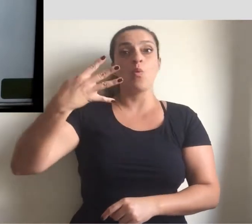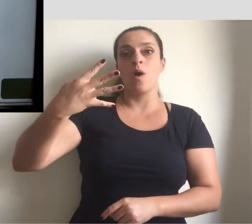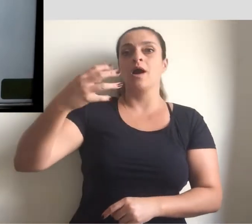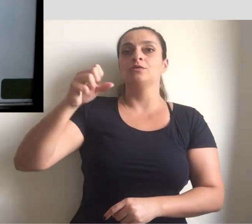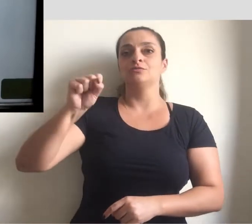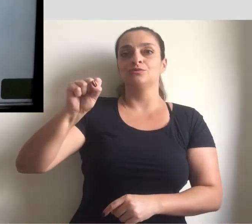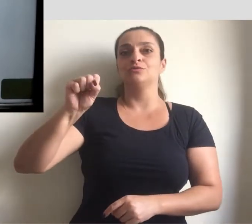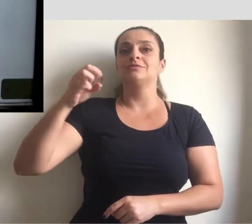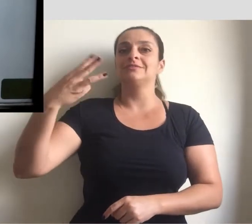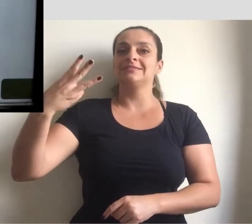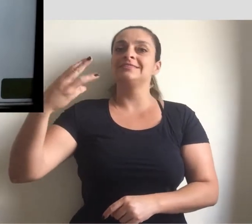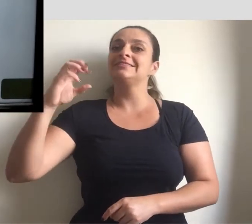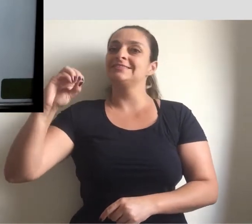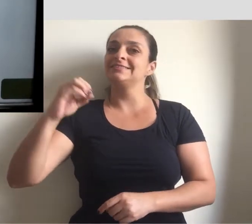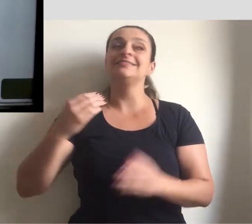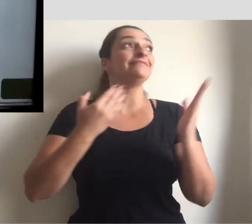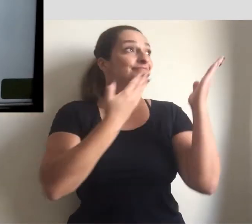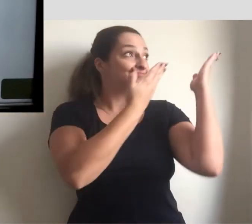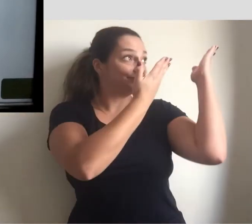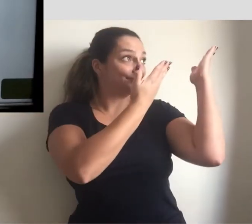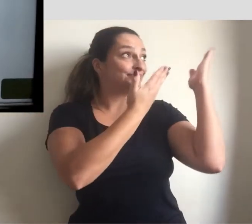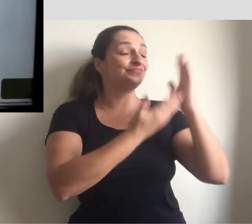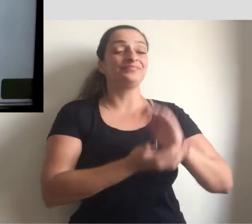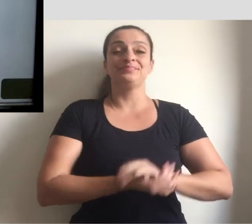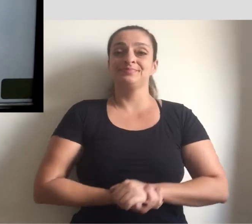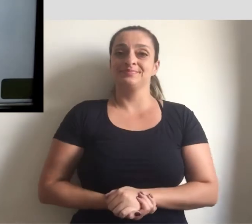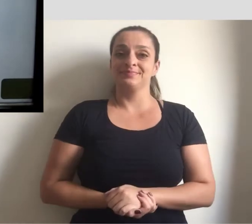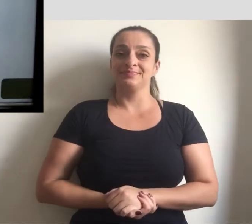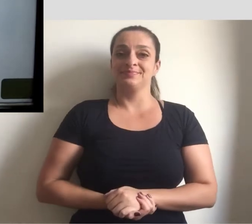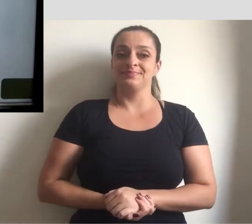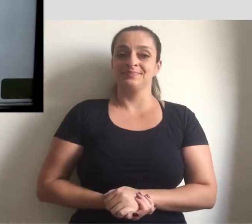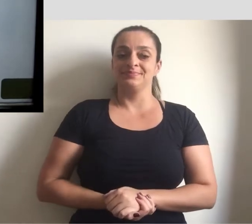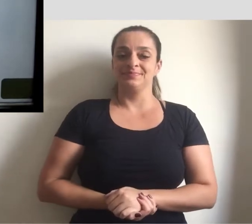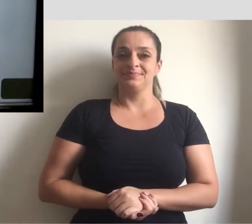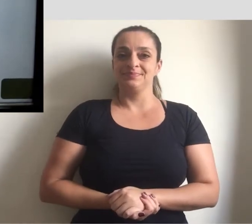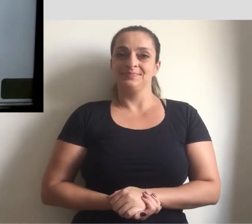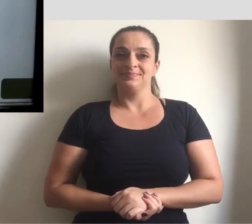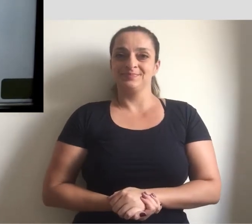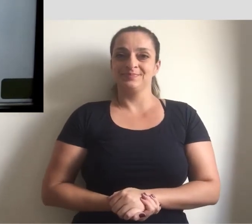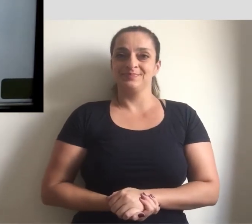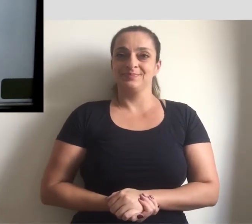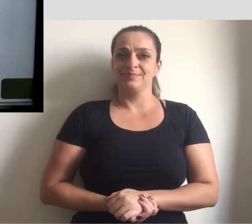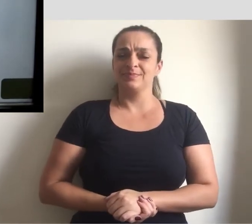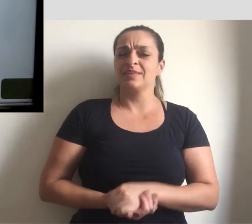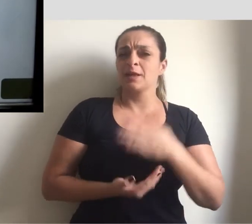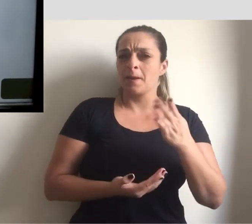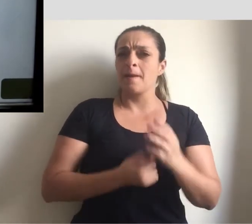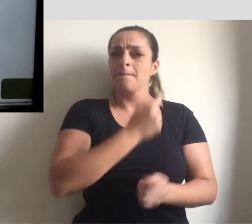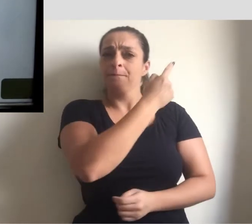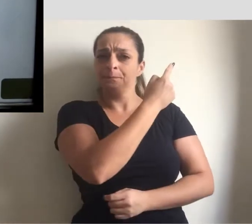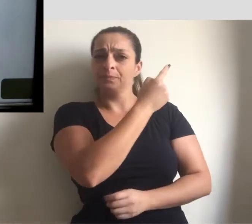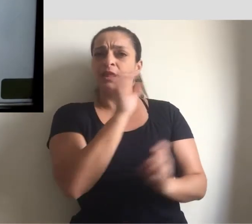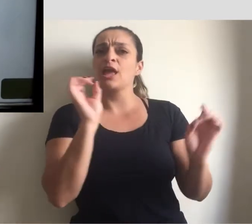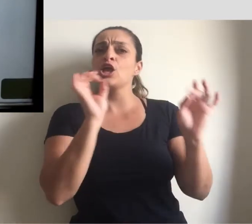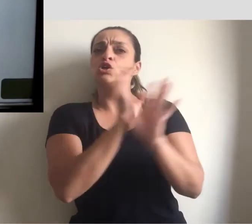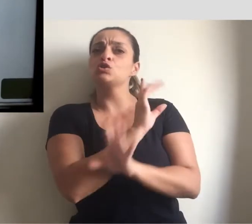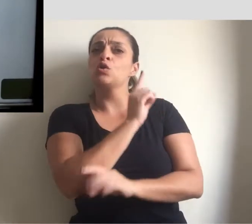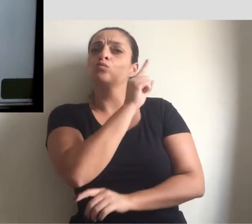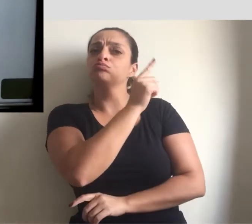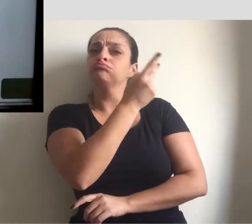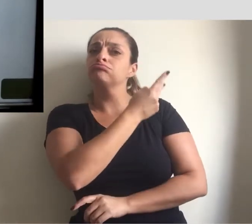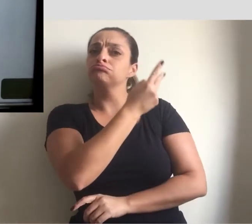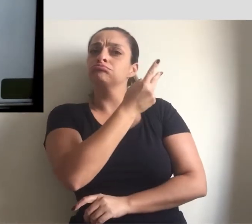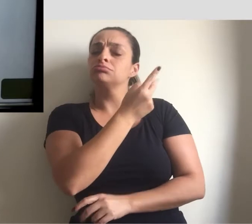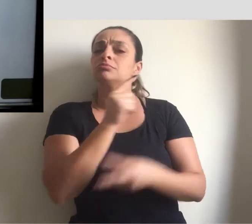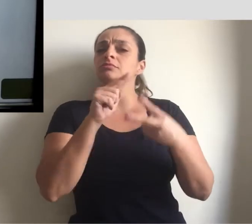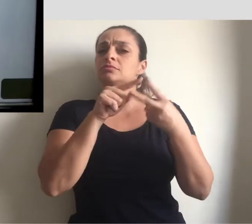.830. Muito bem. A gente pode aqui resolver essa questão de